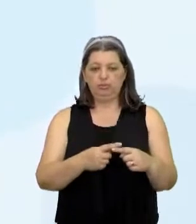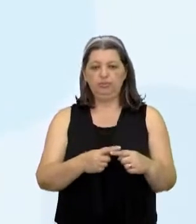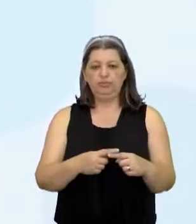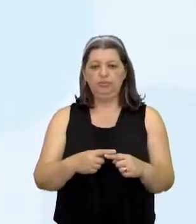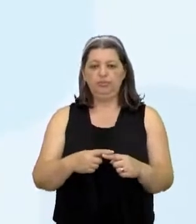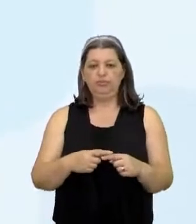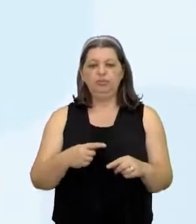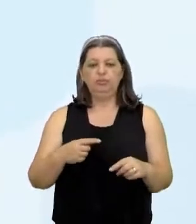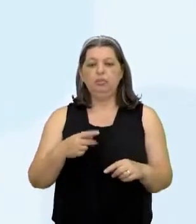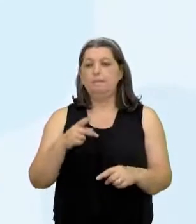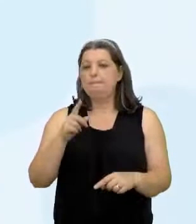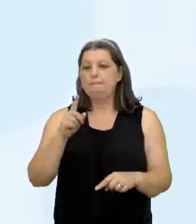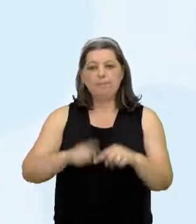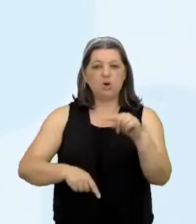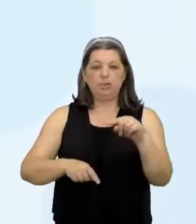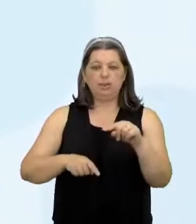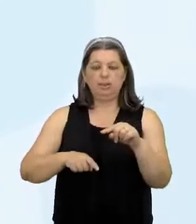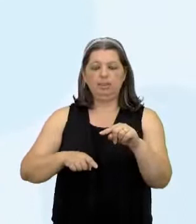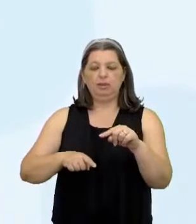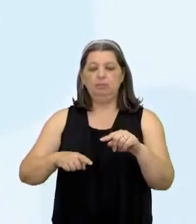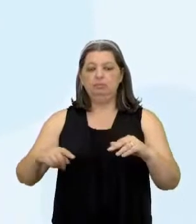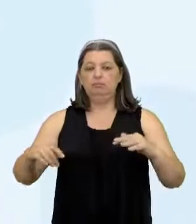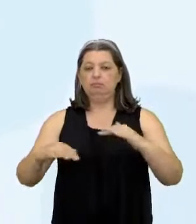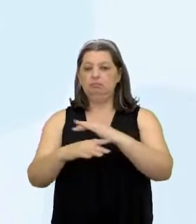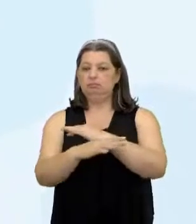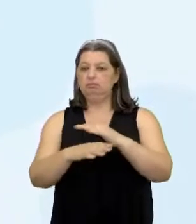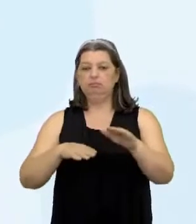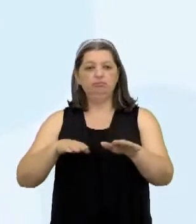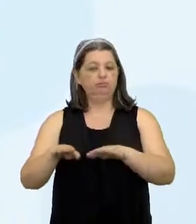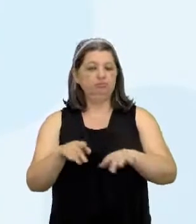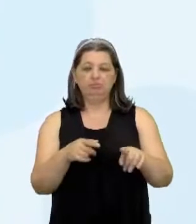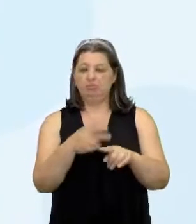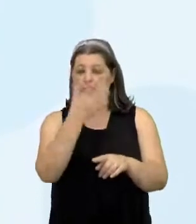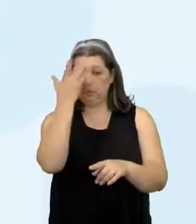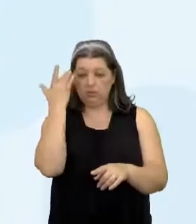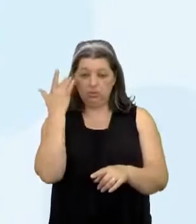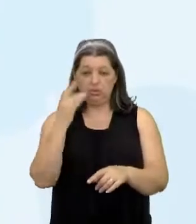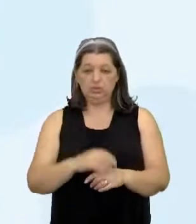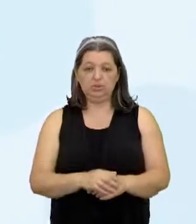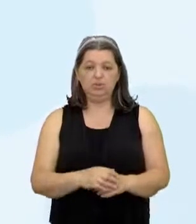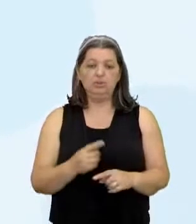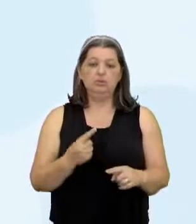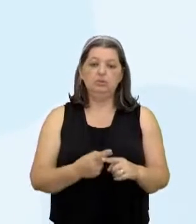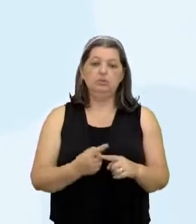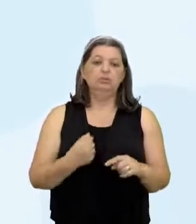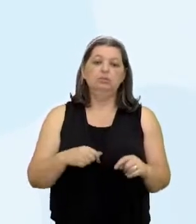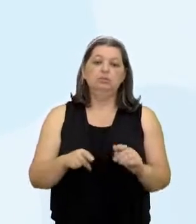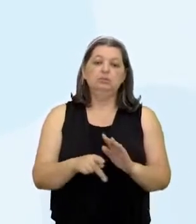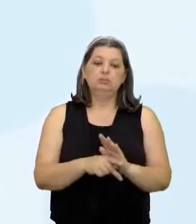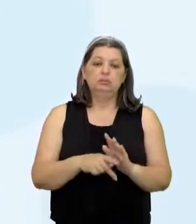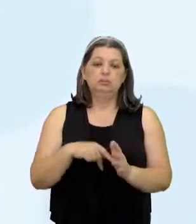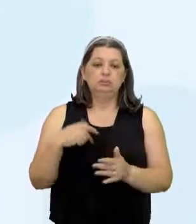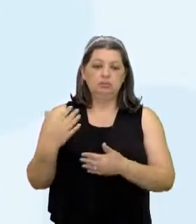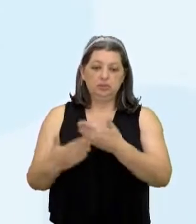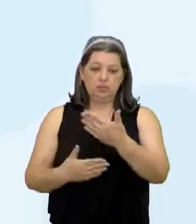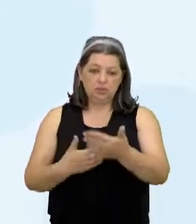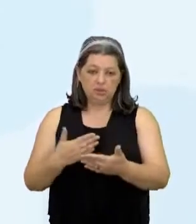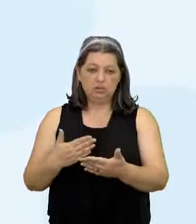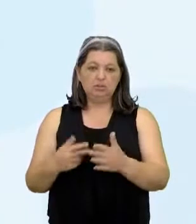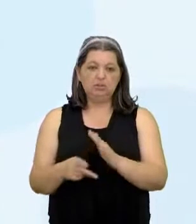terceiros na área A interdição da área Pode ser realizada Concomitantemente ou não Com o processo de